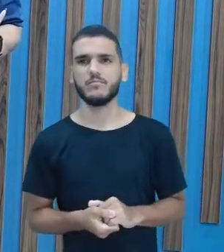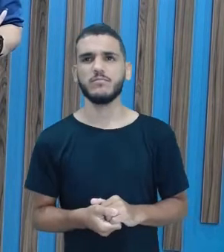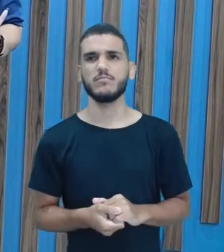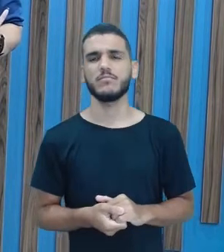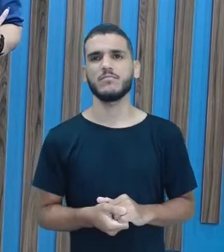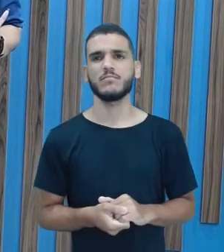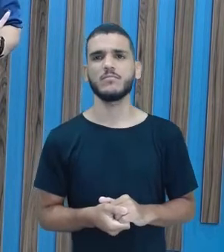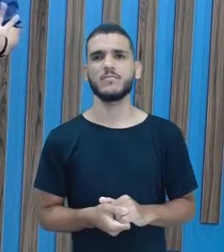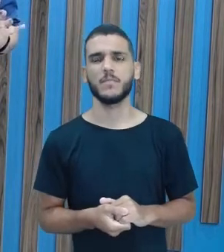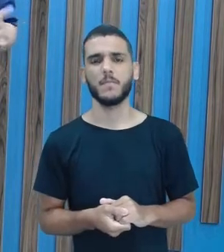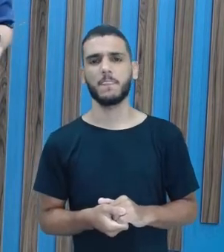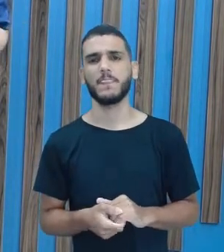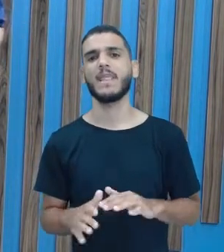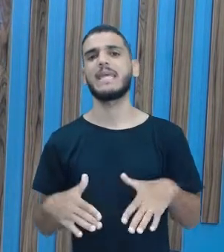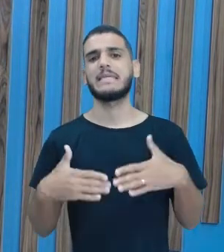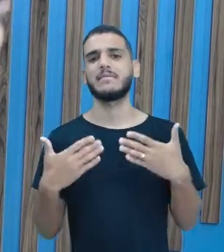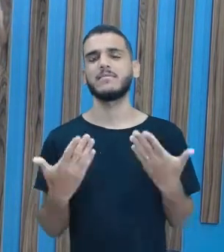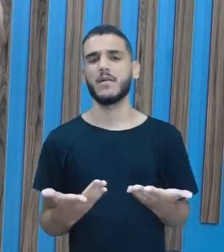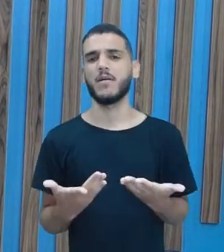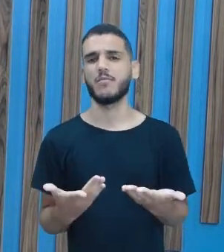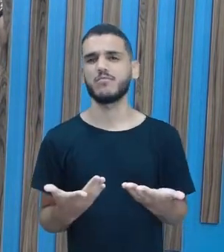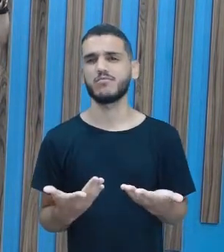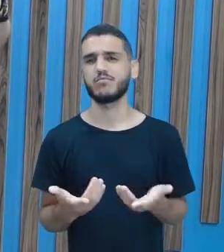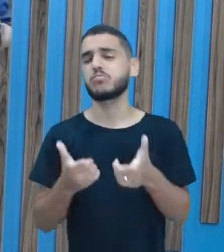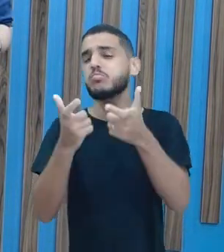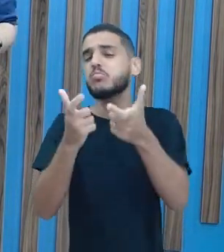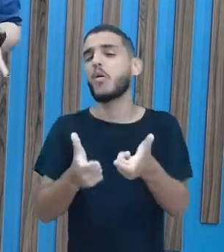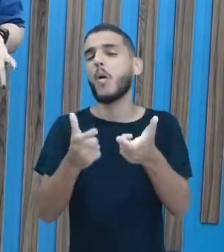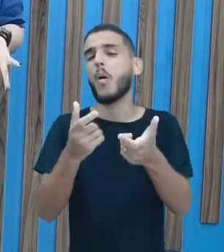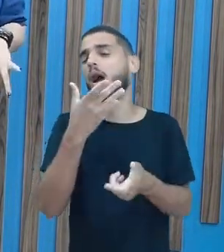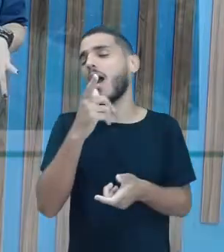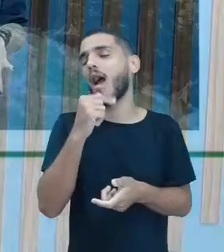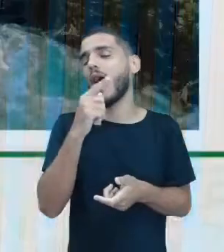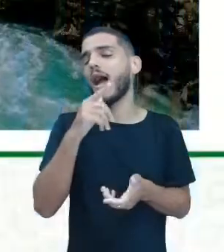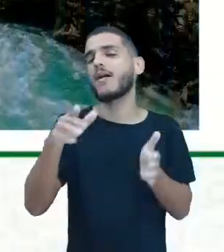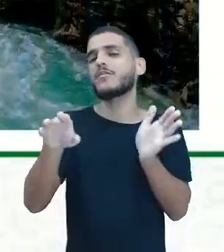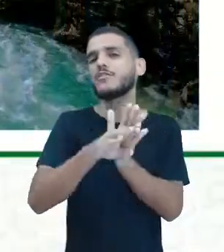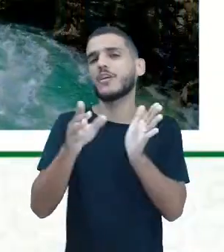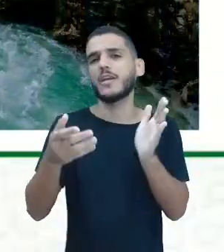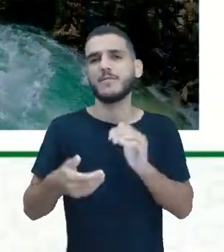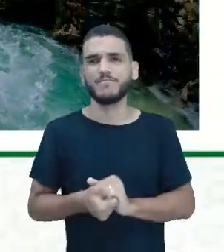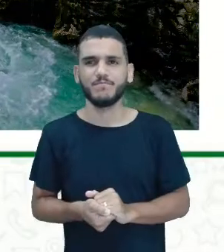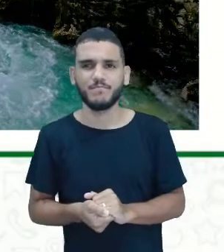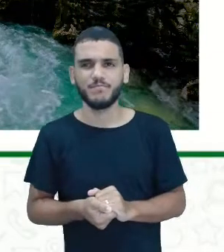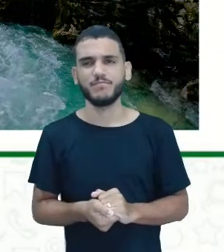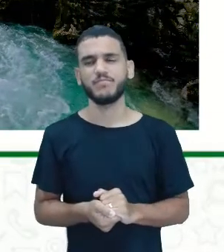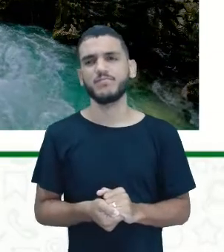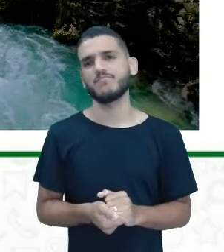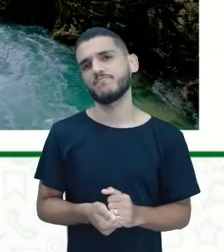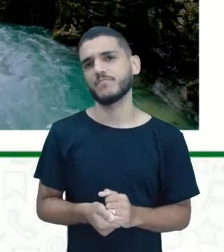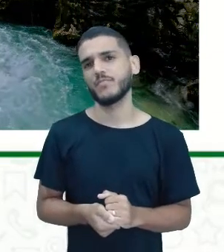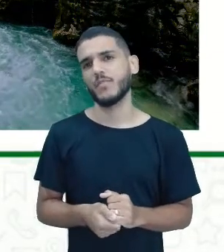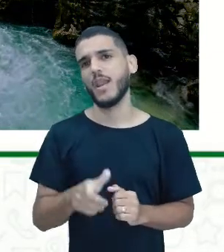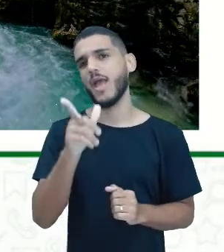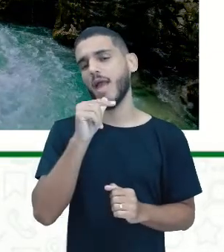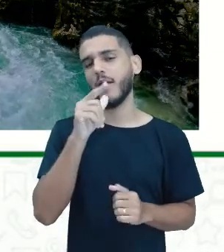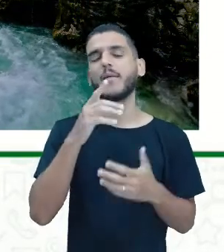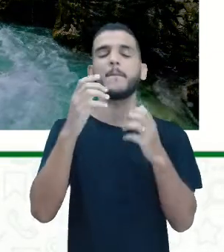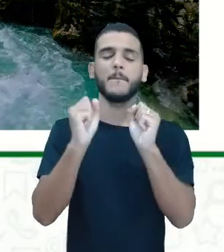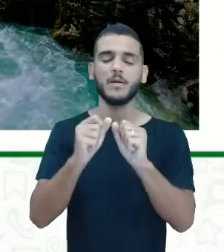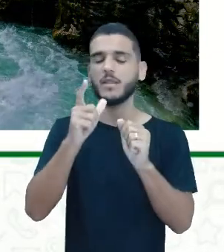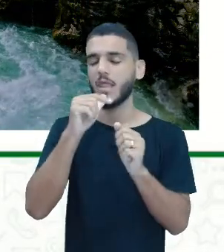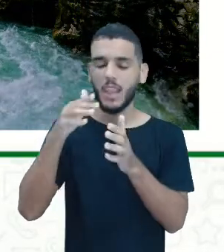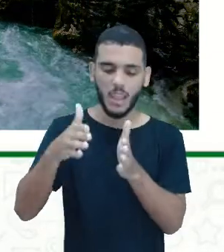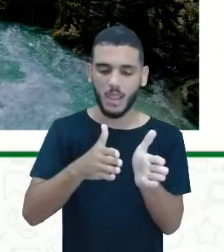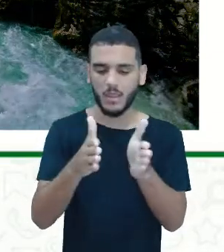aqui. Então, de onde essa água vem, né? Como eu falei agorinha para vocês, essa água pode vir de lagos, de